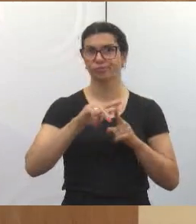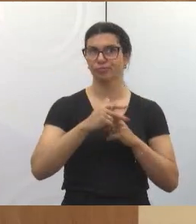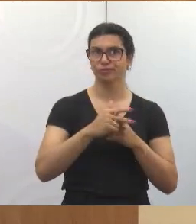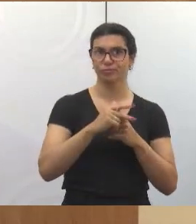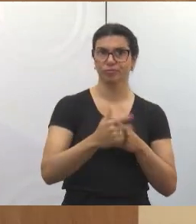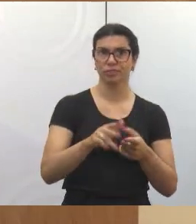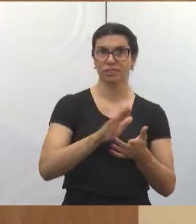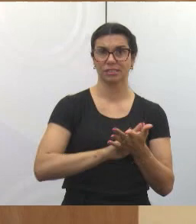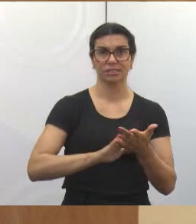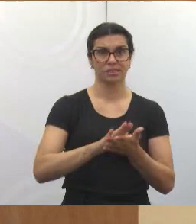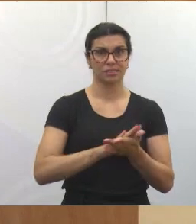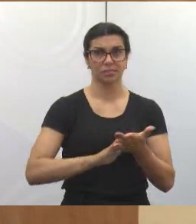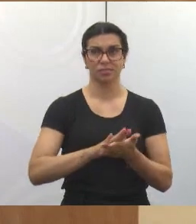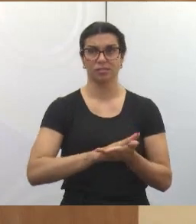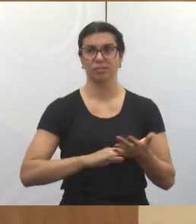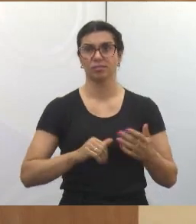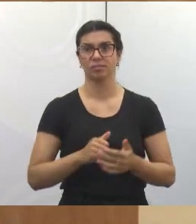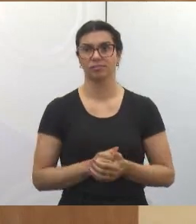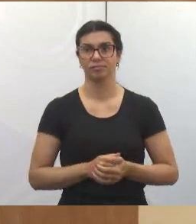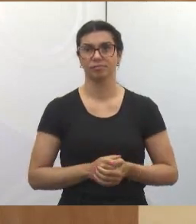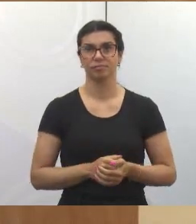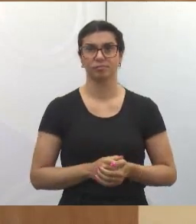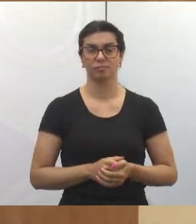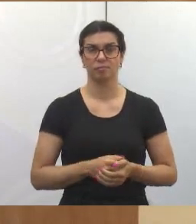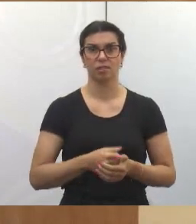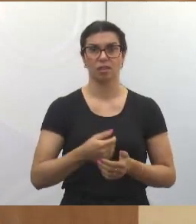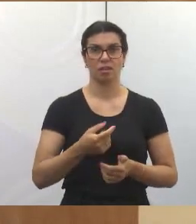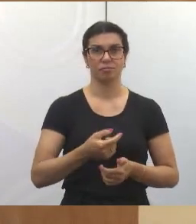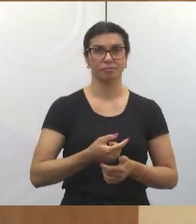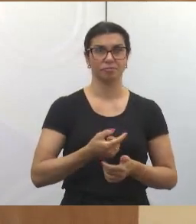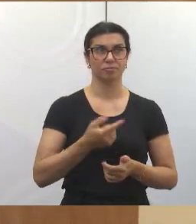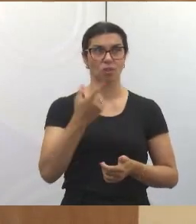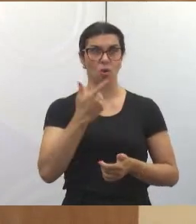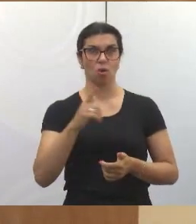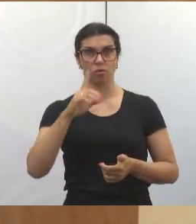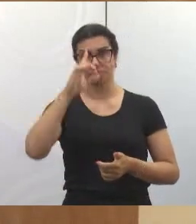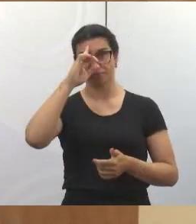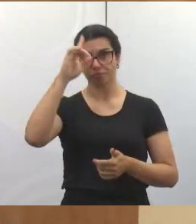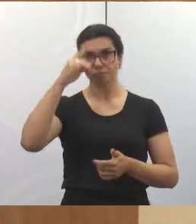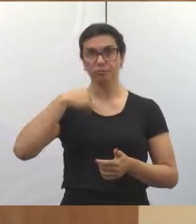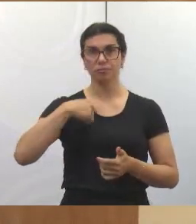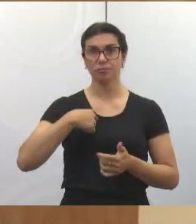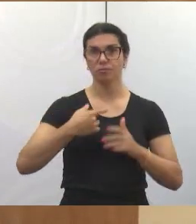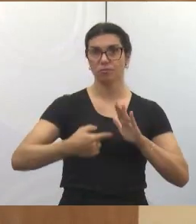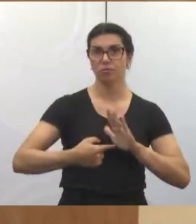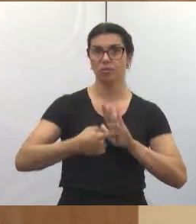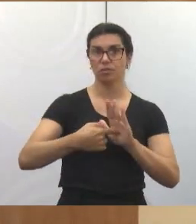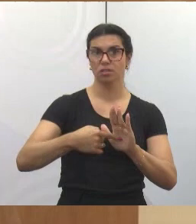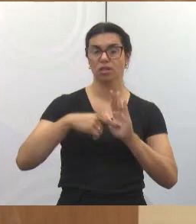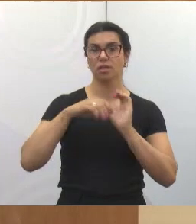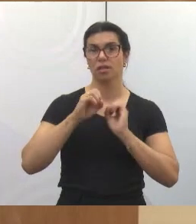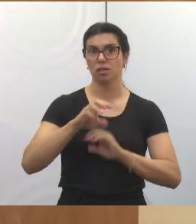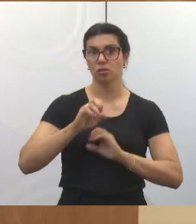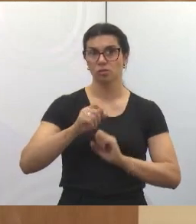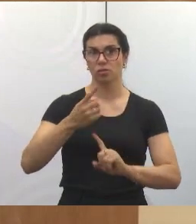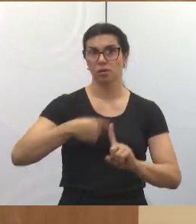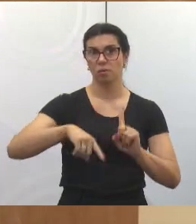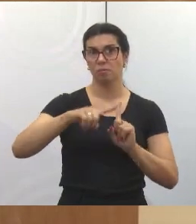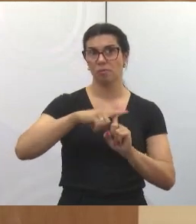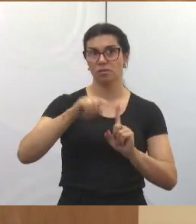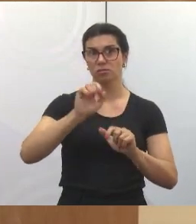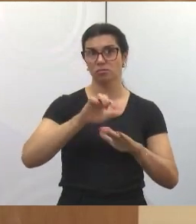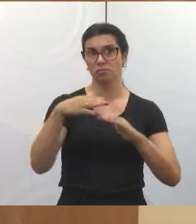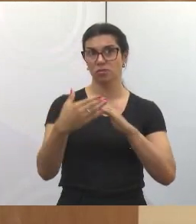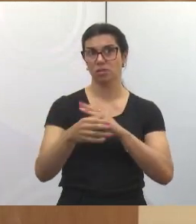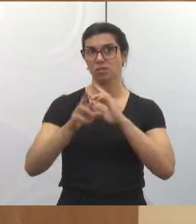E não é um só, não. Há dias atrás aqui eu mostrei, por exemplo, Educa Mais Esperança, completamente abandonado pela